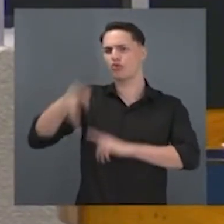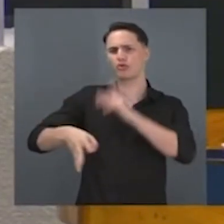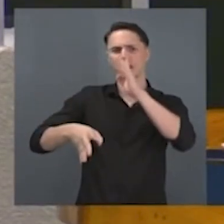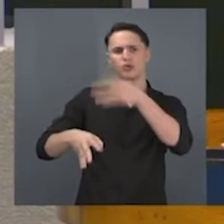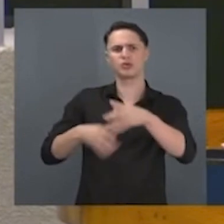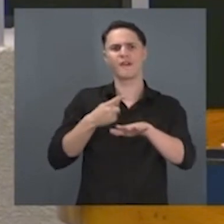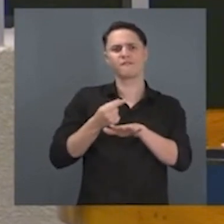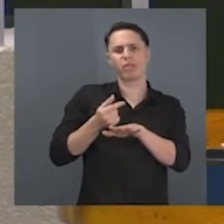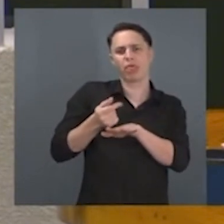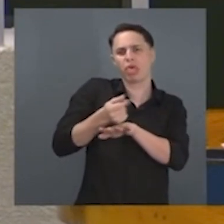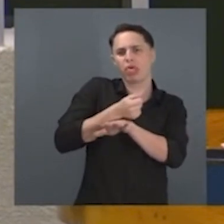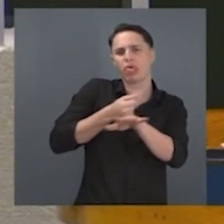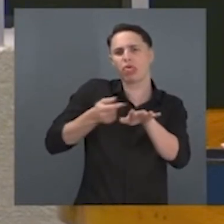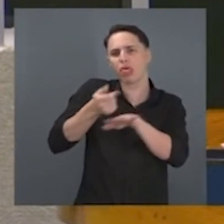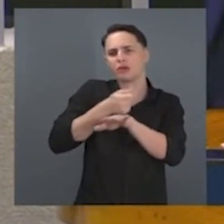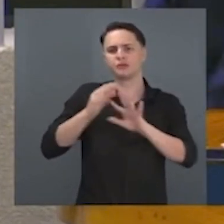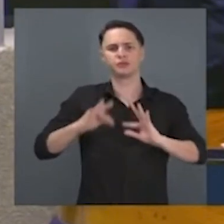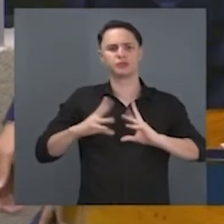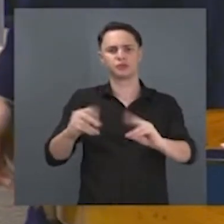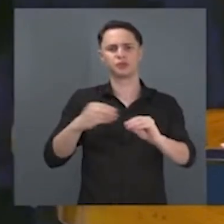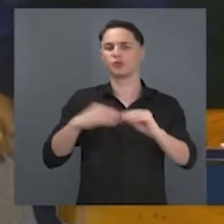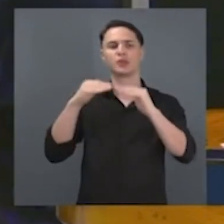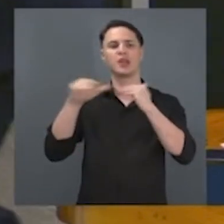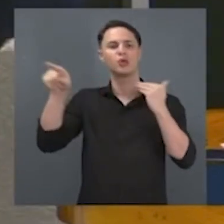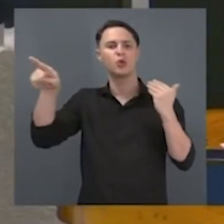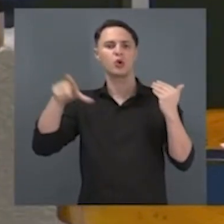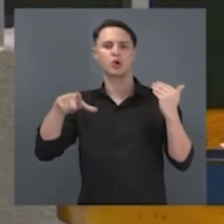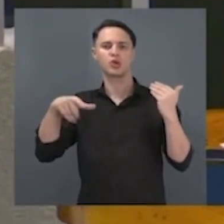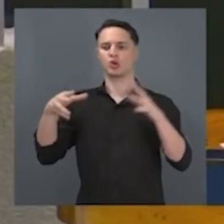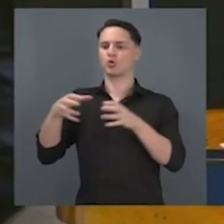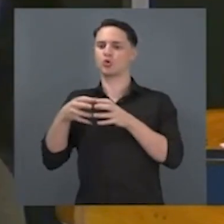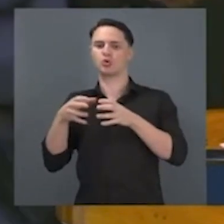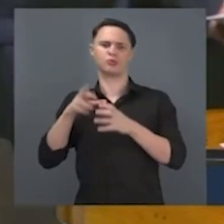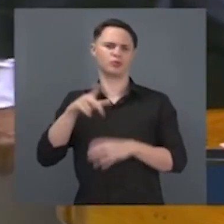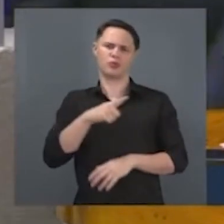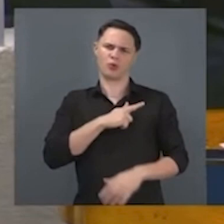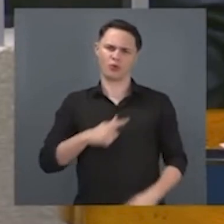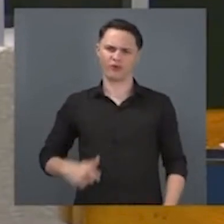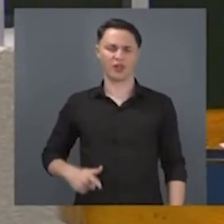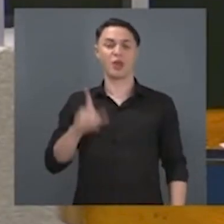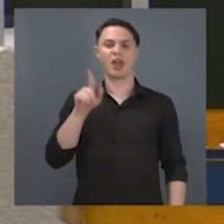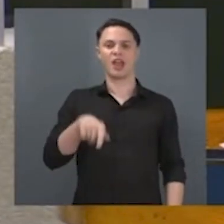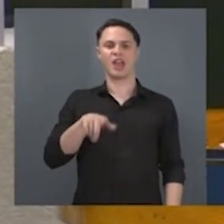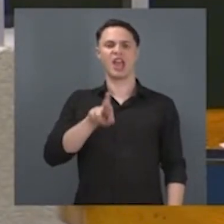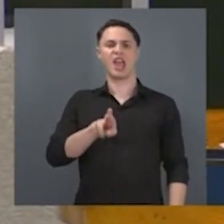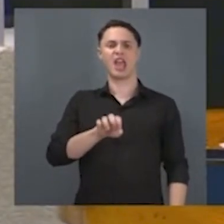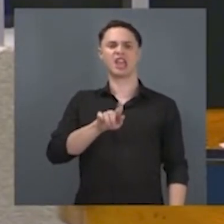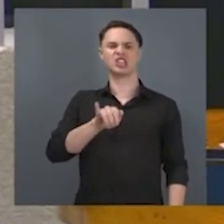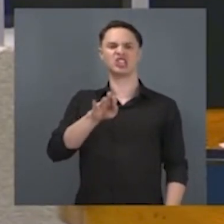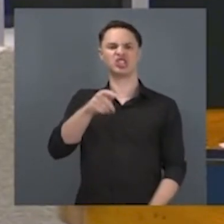fake news. Tudo que desagrada a esse regime, que não é mais um governo, é um regime ditatorial,